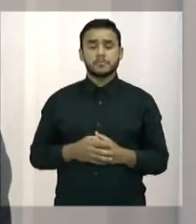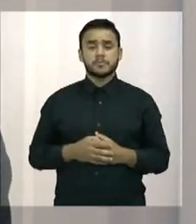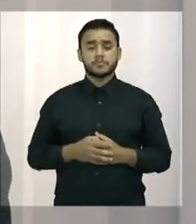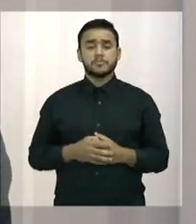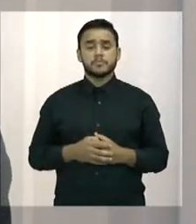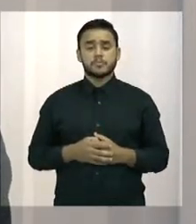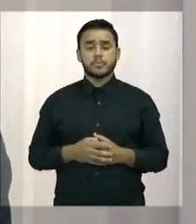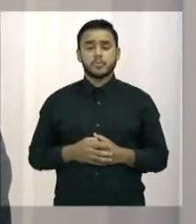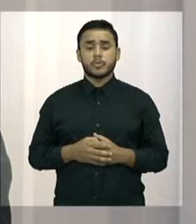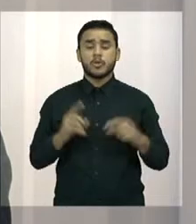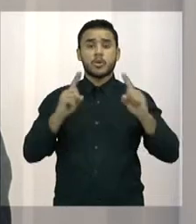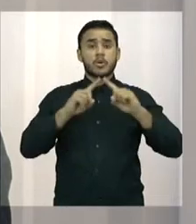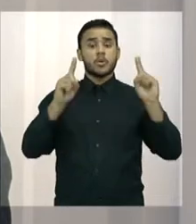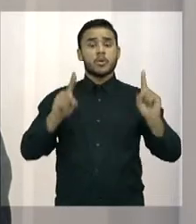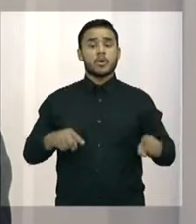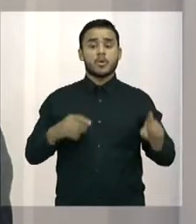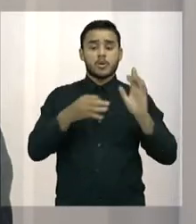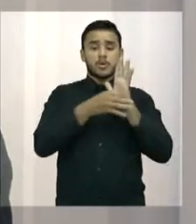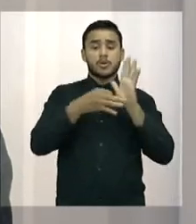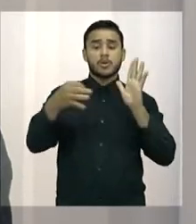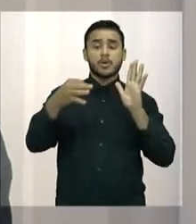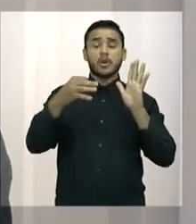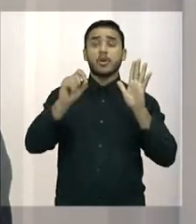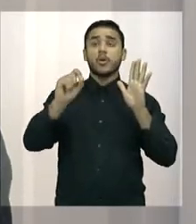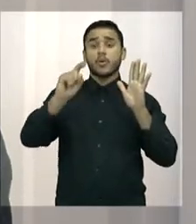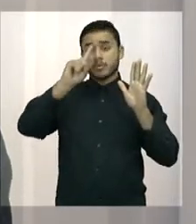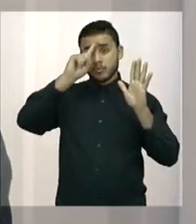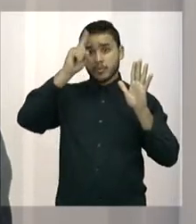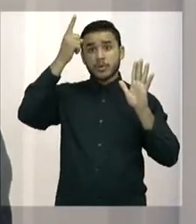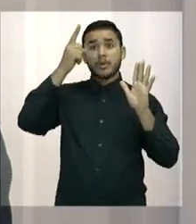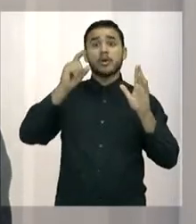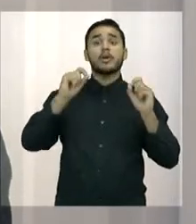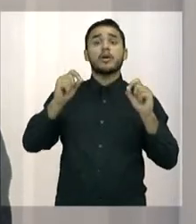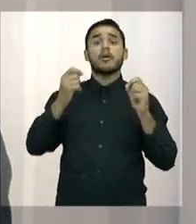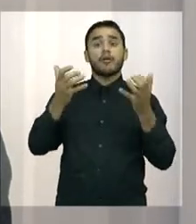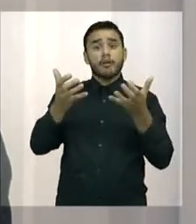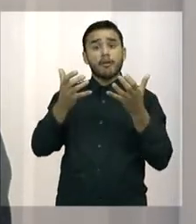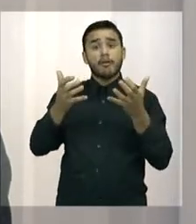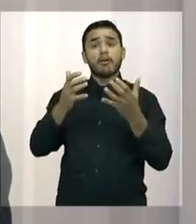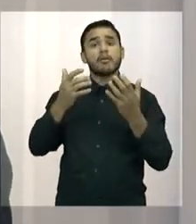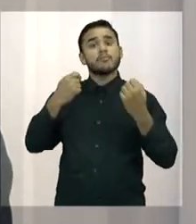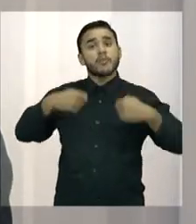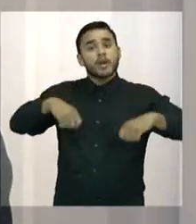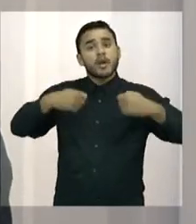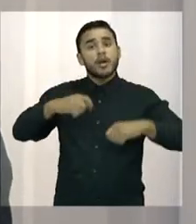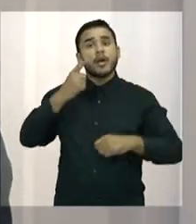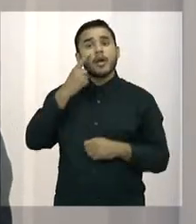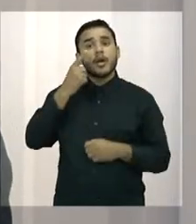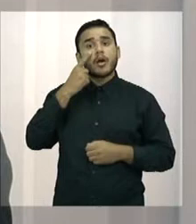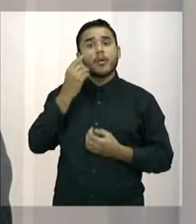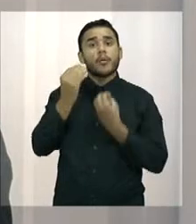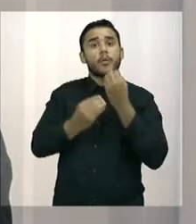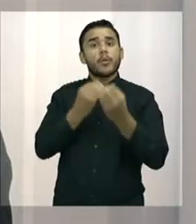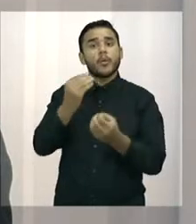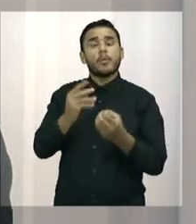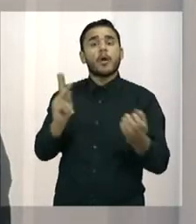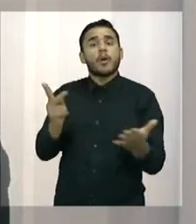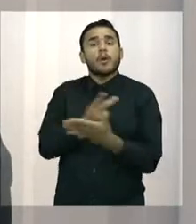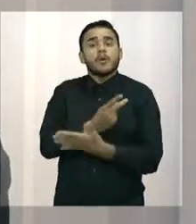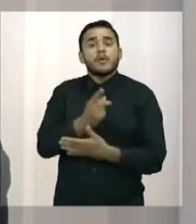É, indicando a criação por parte da Prefeitura para tomar posição com relação a essa situação,